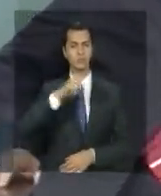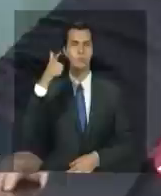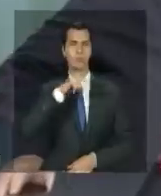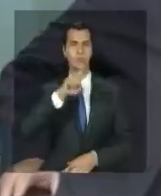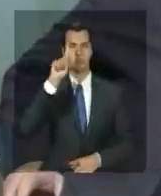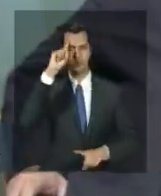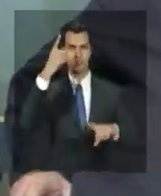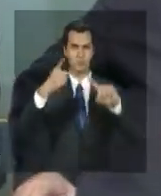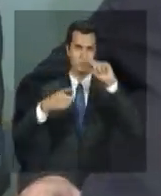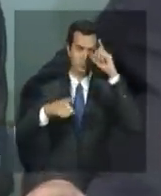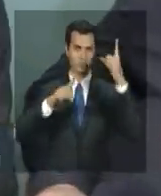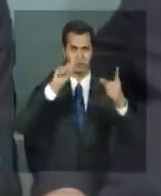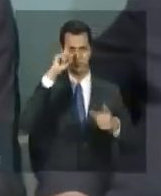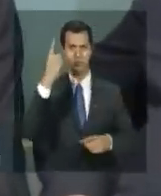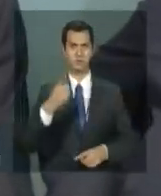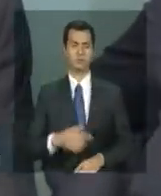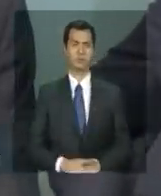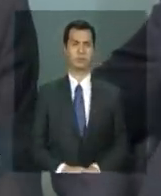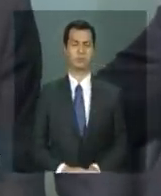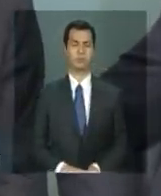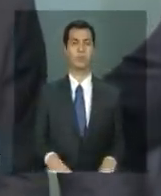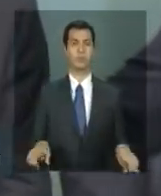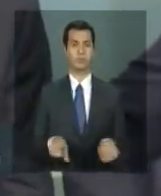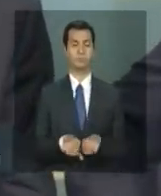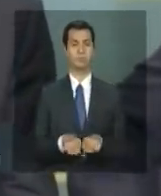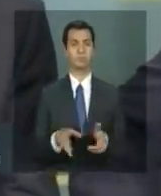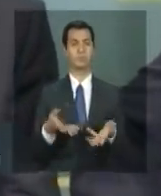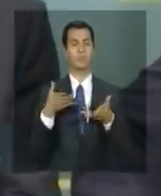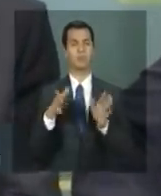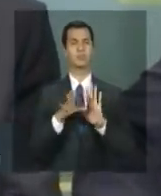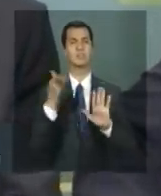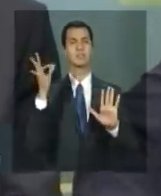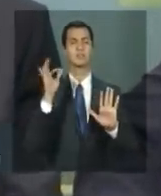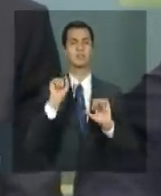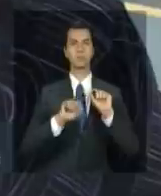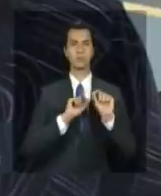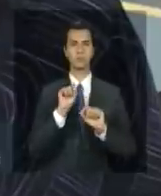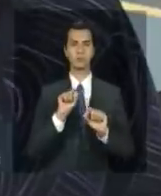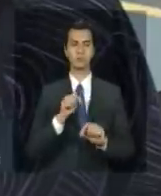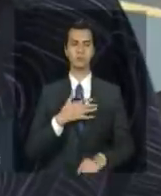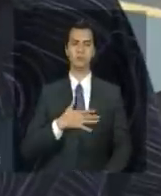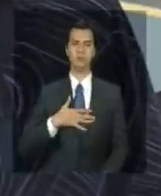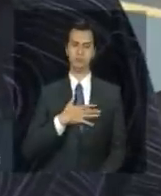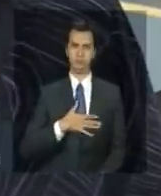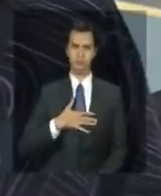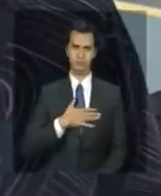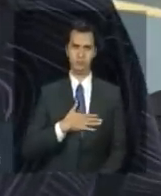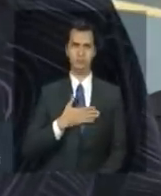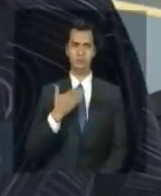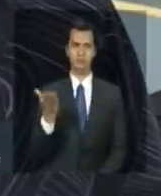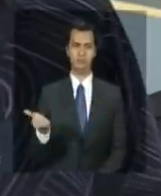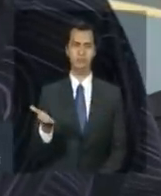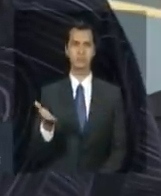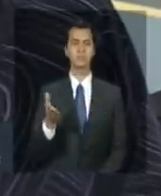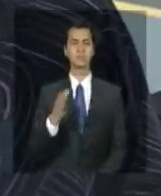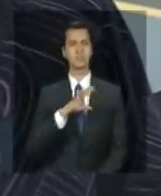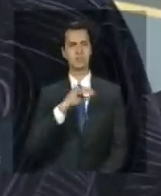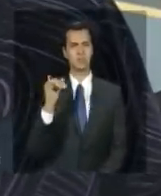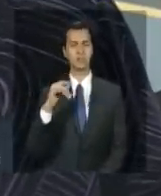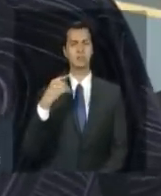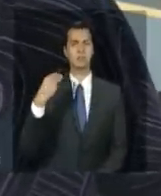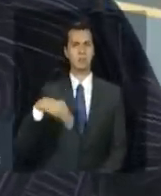além disso eu queria destacar o nosso cientista